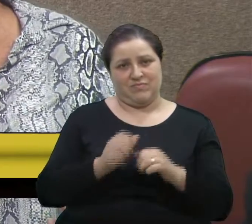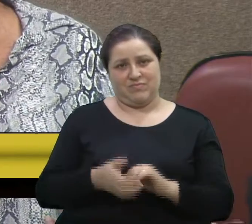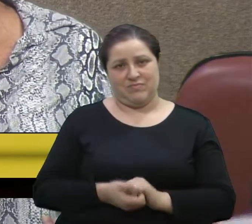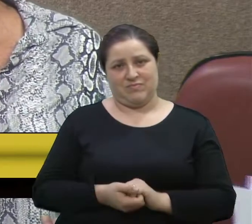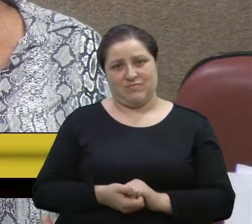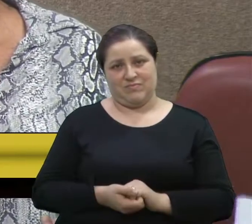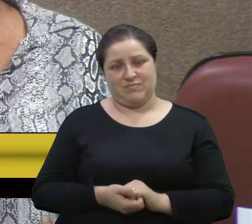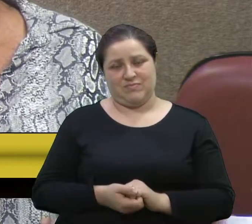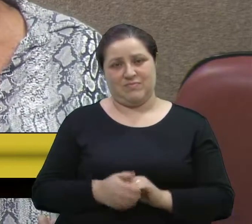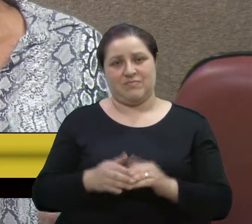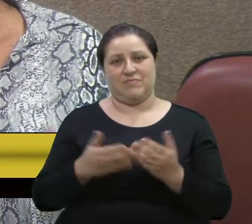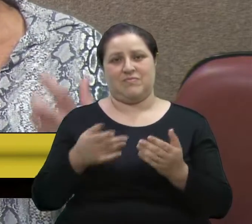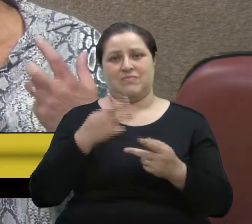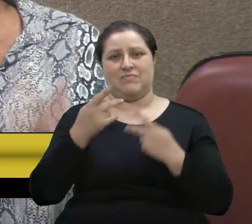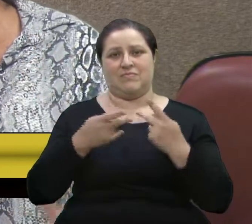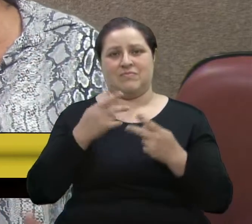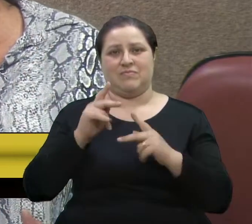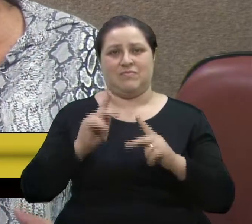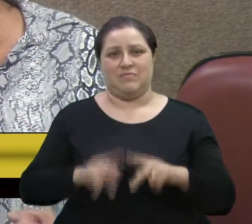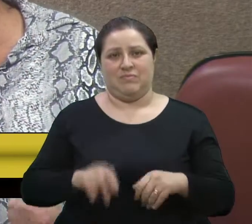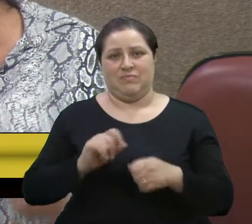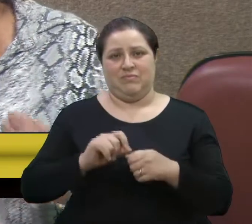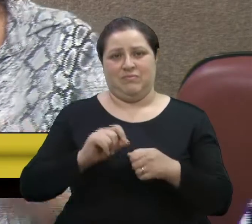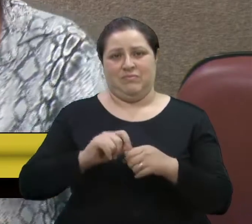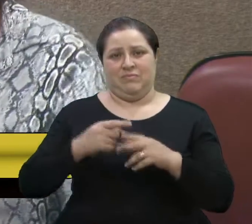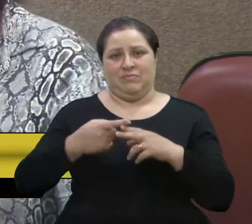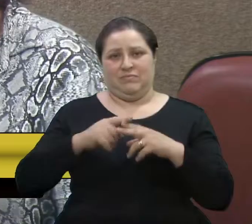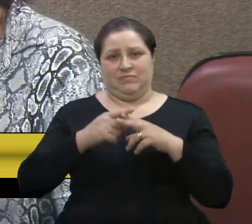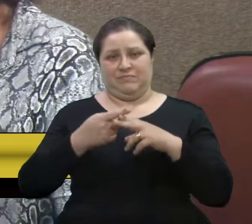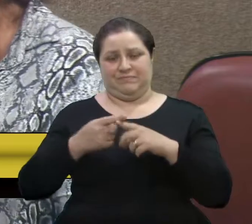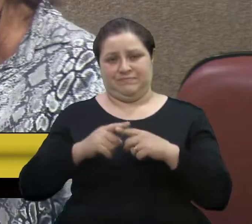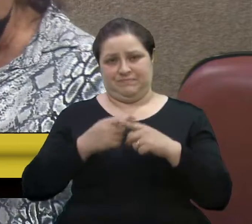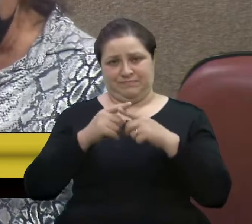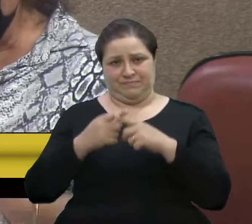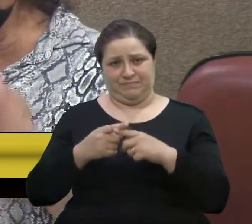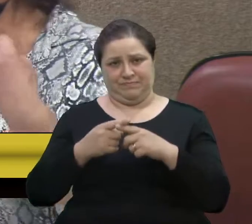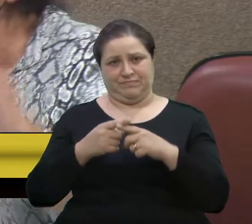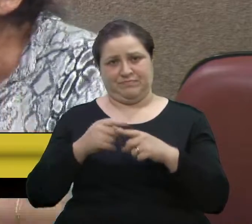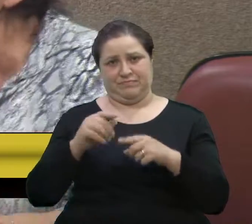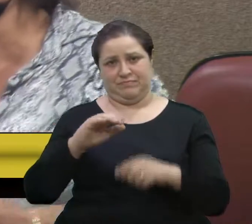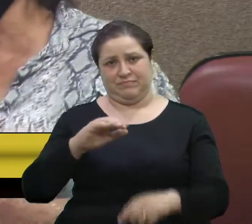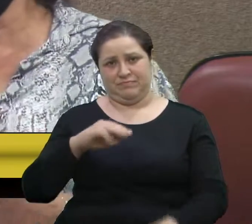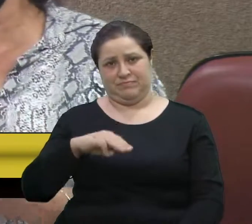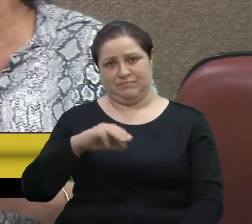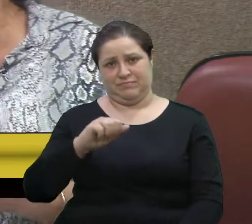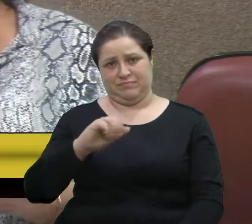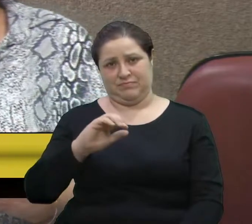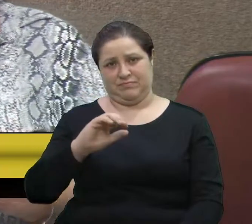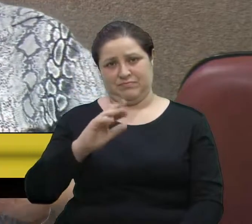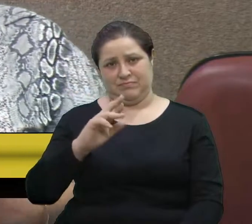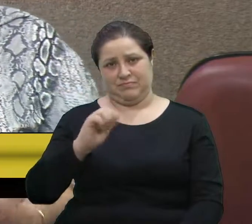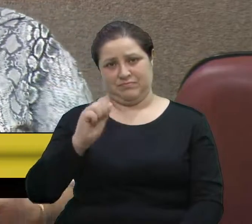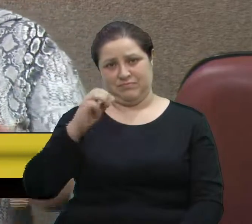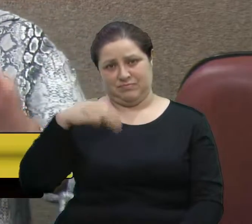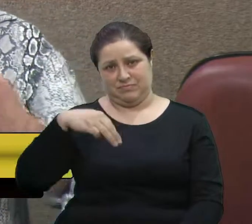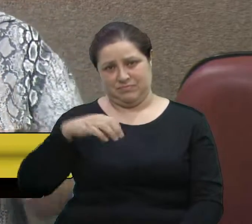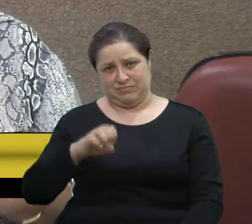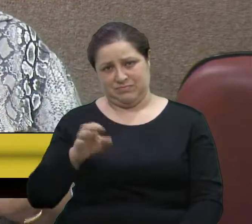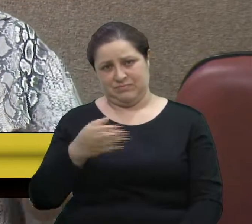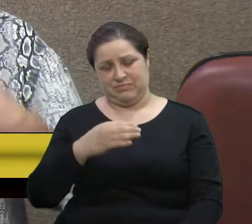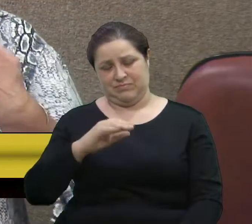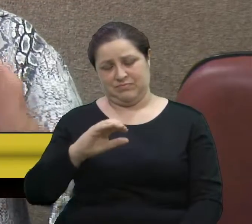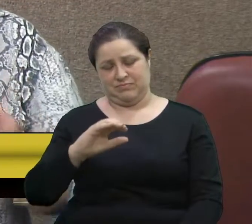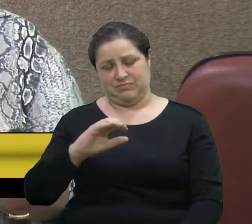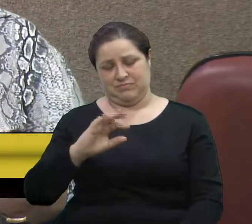Então, dizer que as pessoas que fazem o crochê, que fazem o macramê, que fazem o tricô, fazem bem para